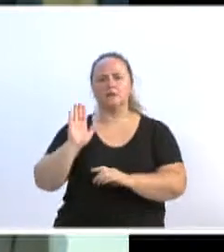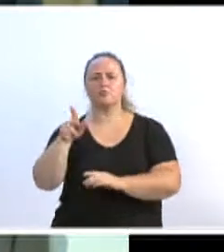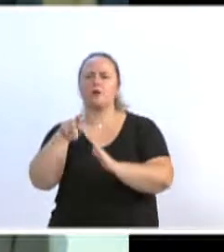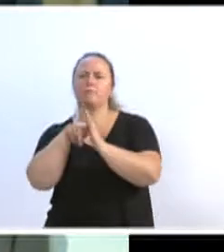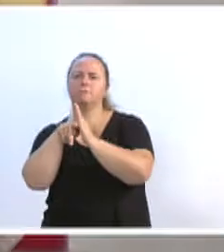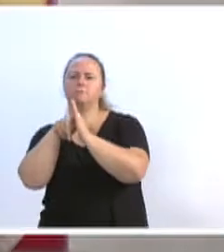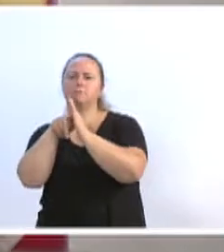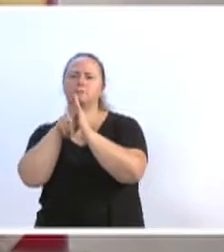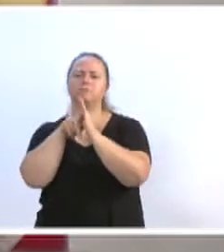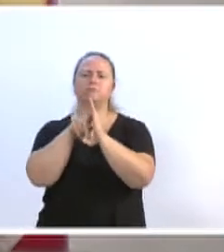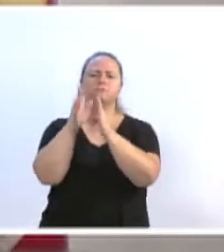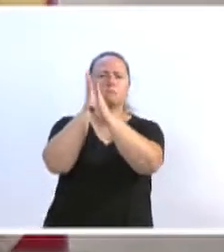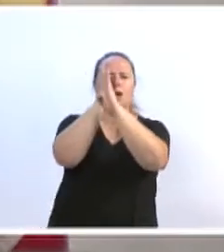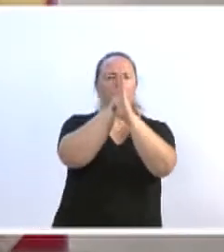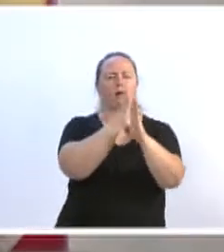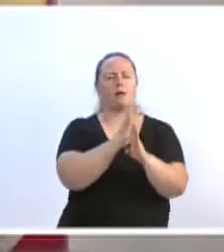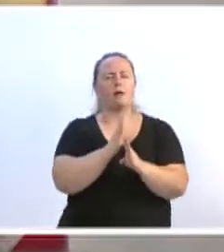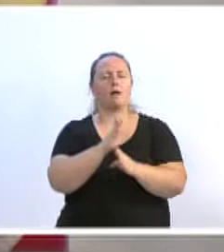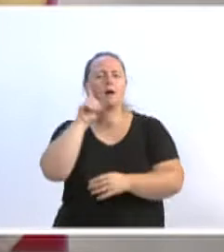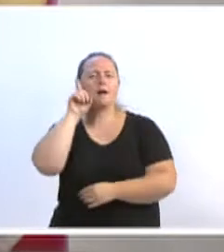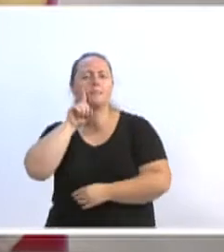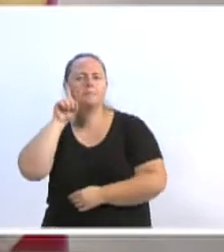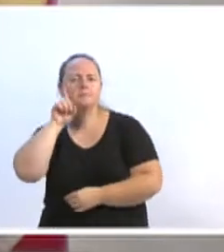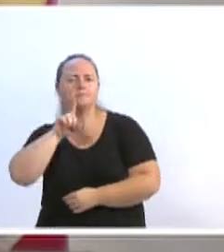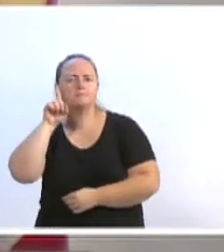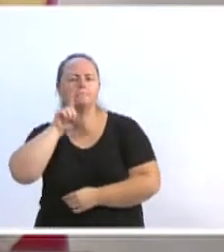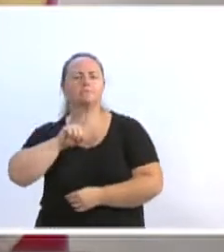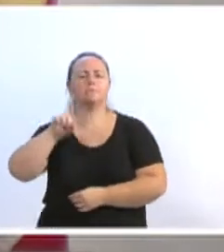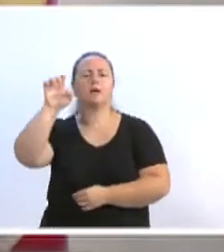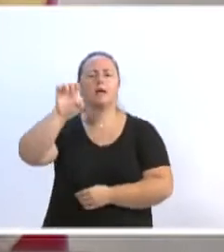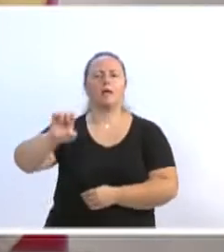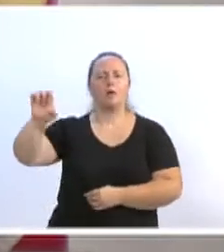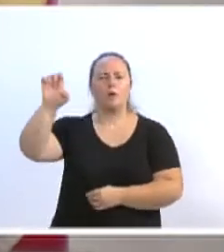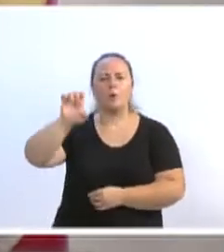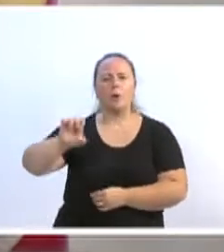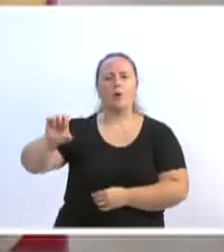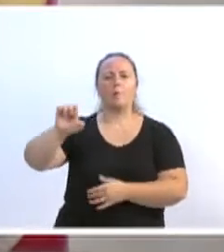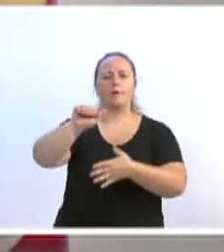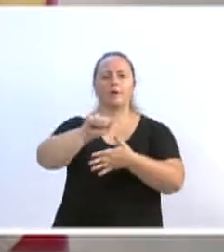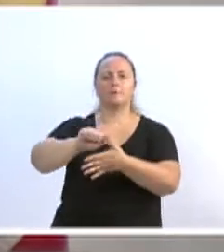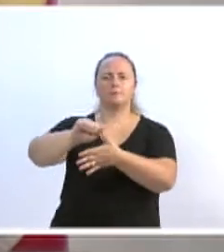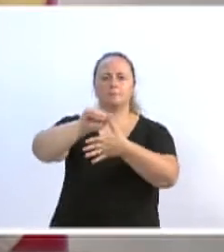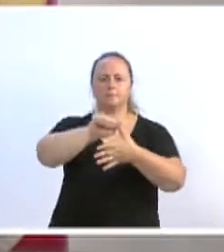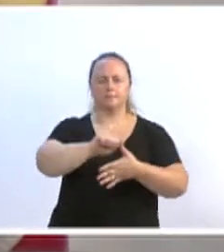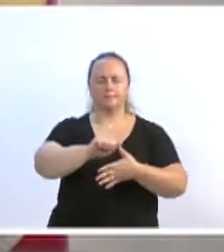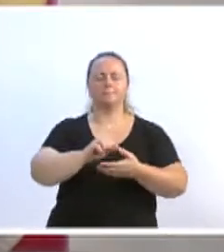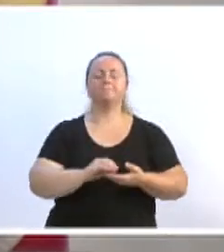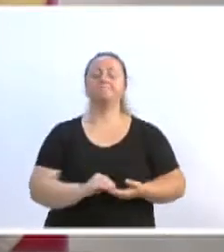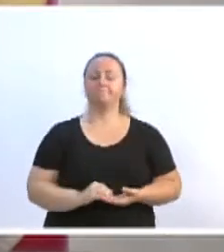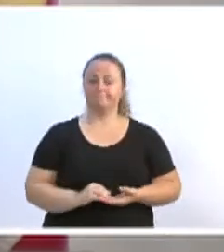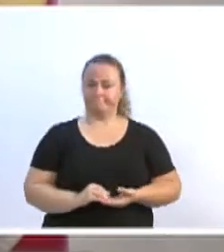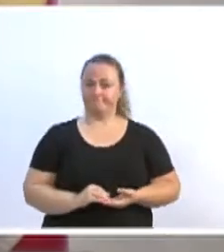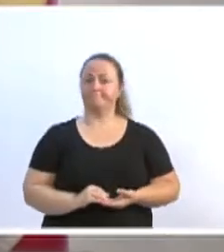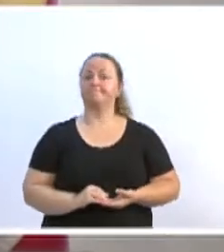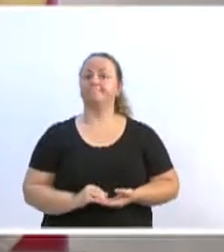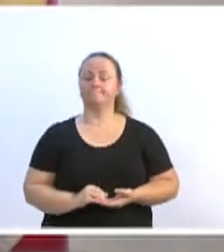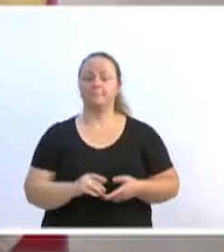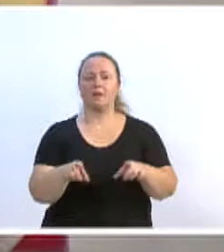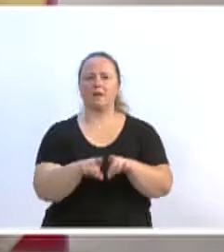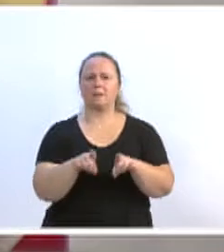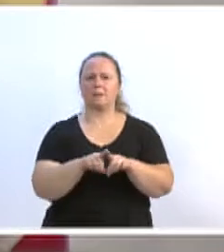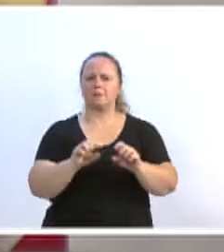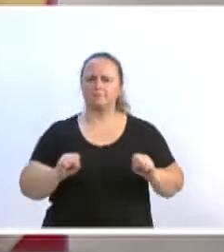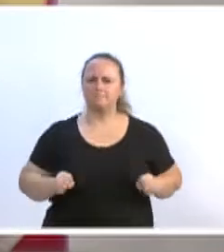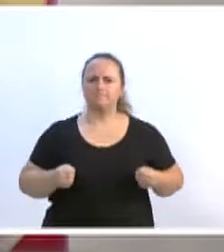Estados Unidos, América do Sul, foi responsável pelo combate ao crime organizado e à corrupção em órgãos públicos federais, em ações de